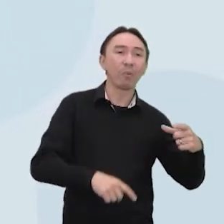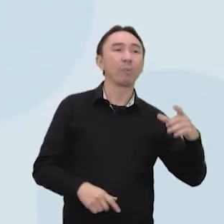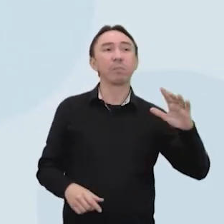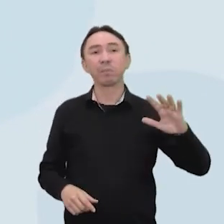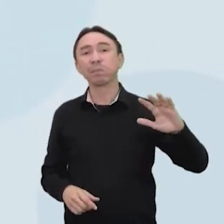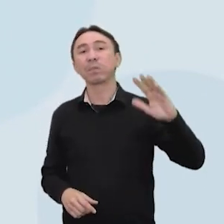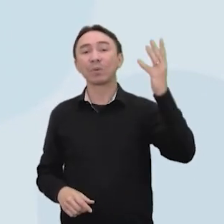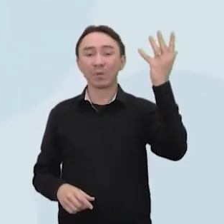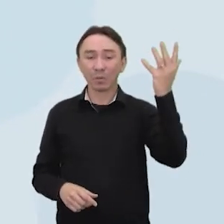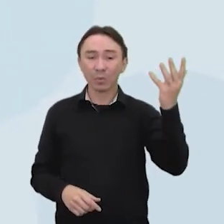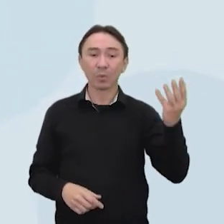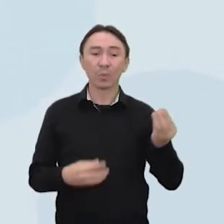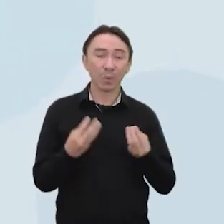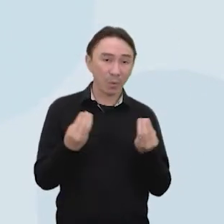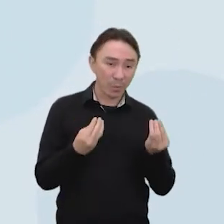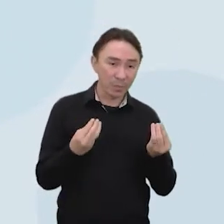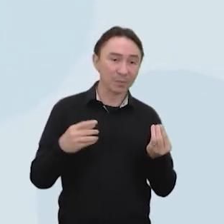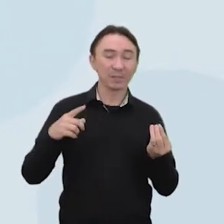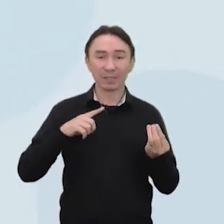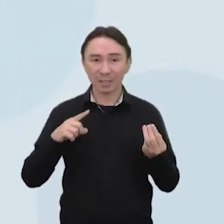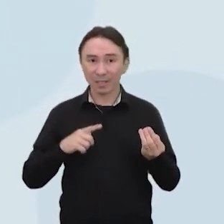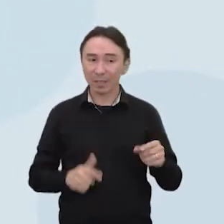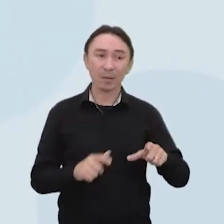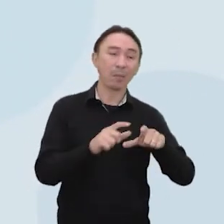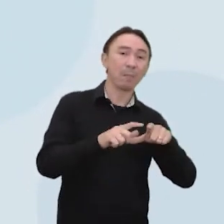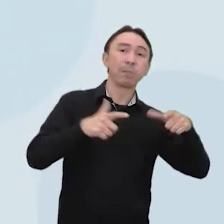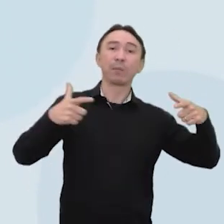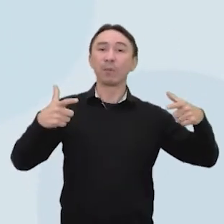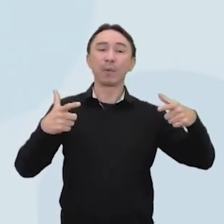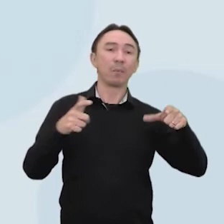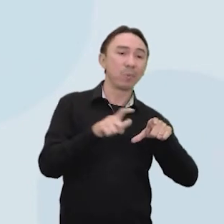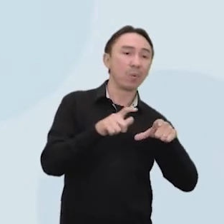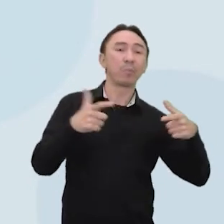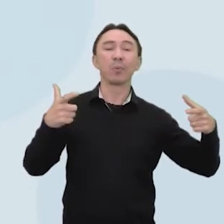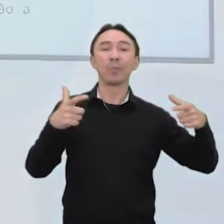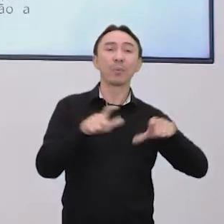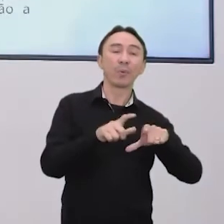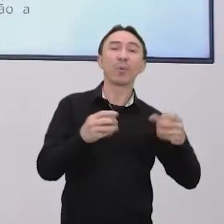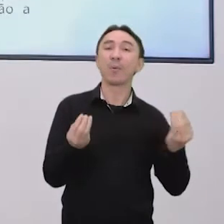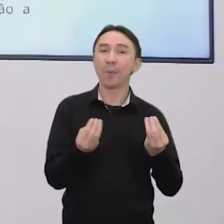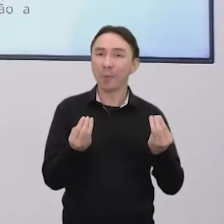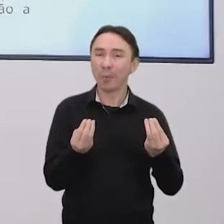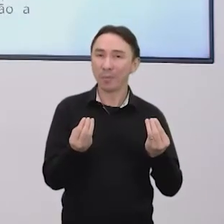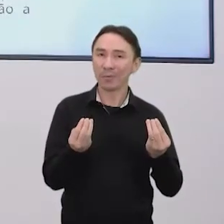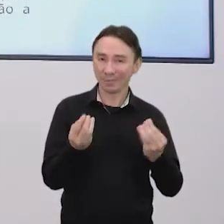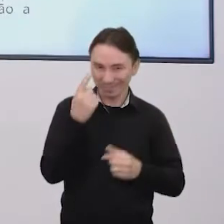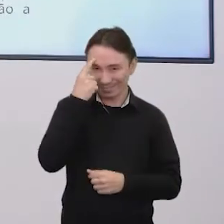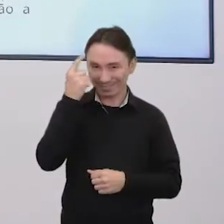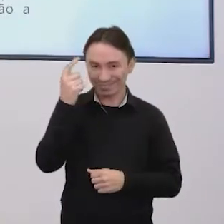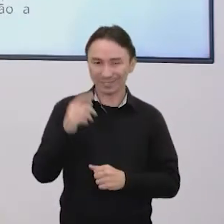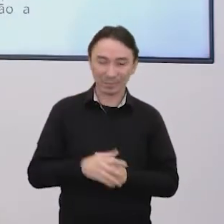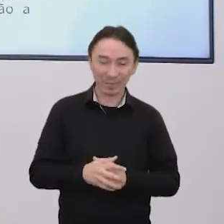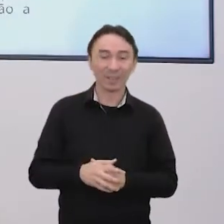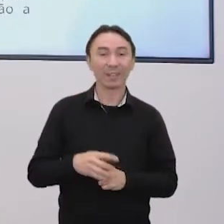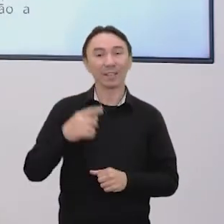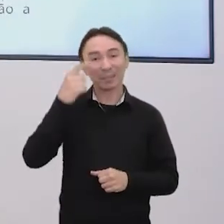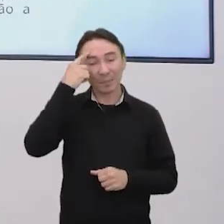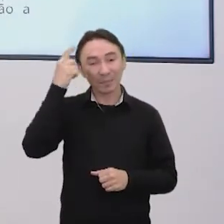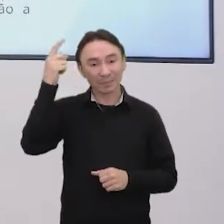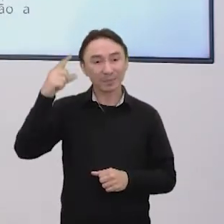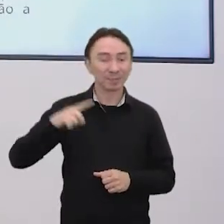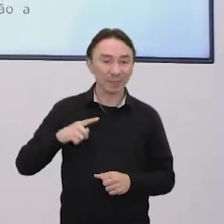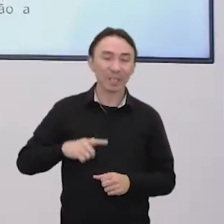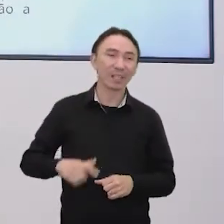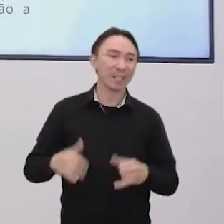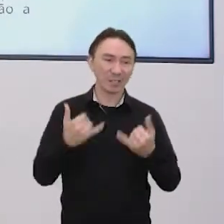sobre a abundância desse recurso aí na natureza, tá bom? Lembrando que a gente retira a energia da